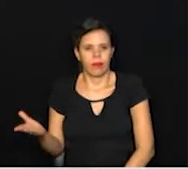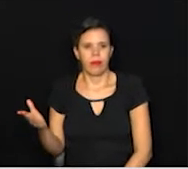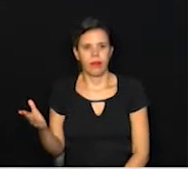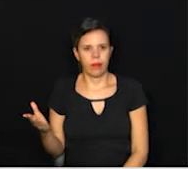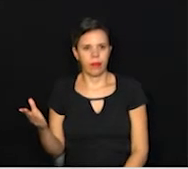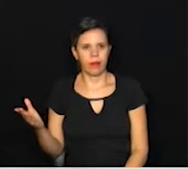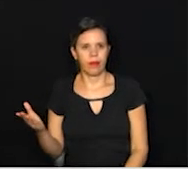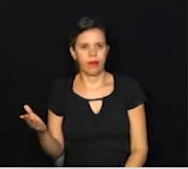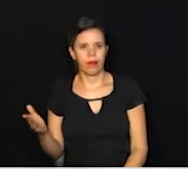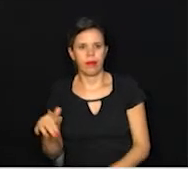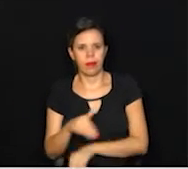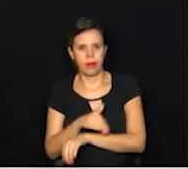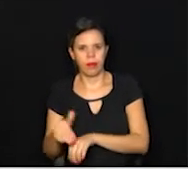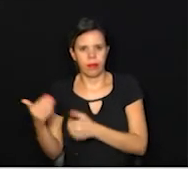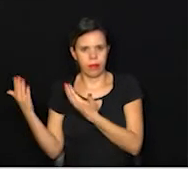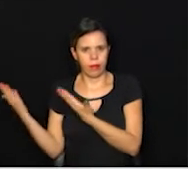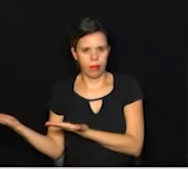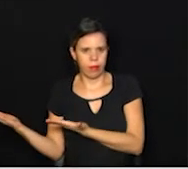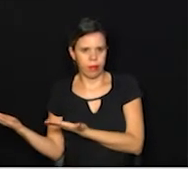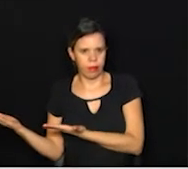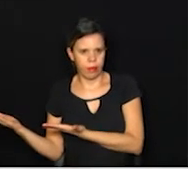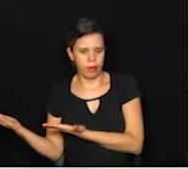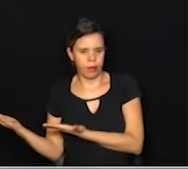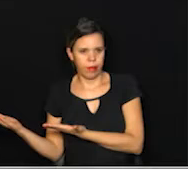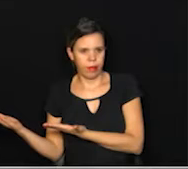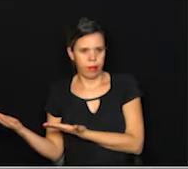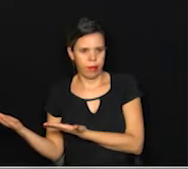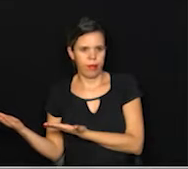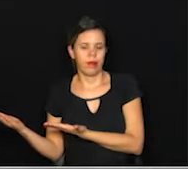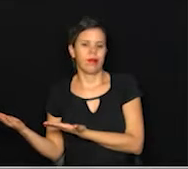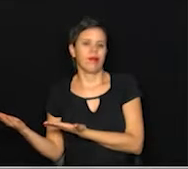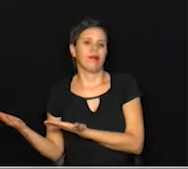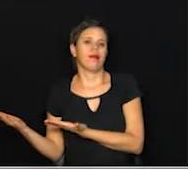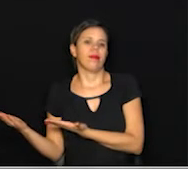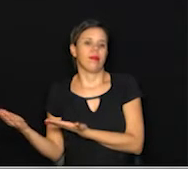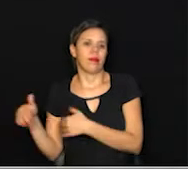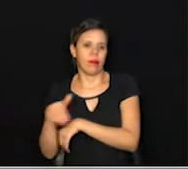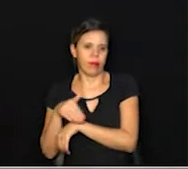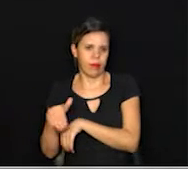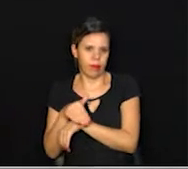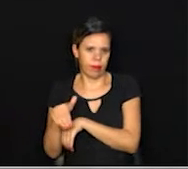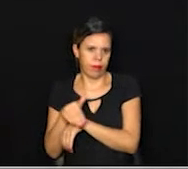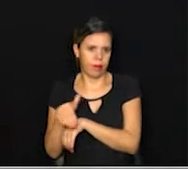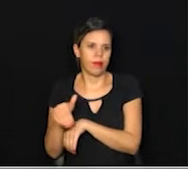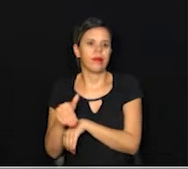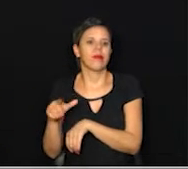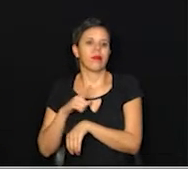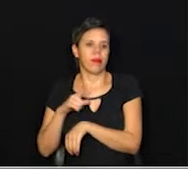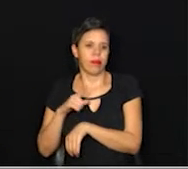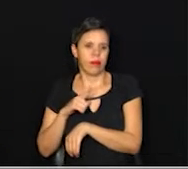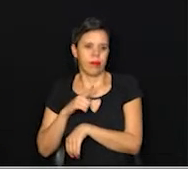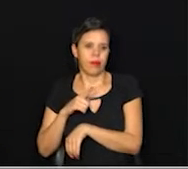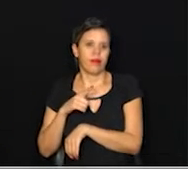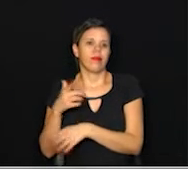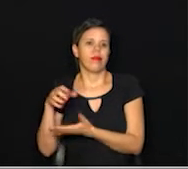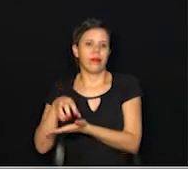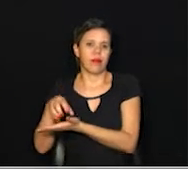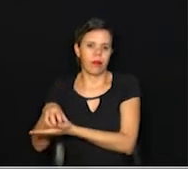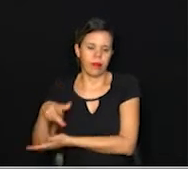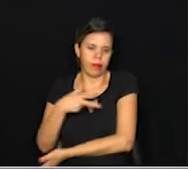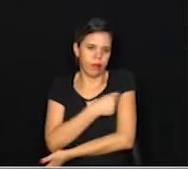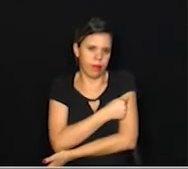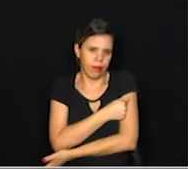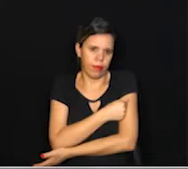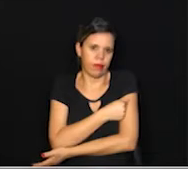Caico Zeferino Vaz, que fica na Vila União, Casa da Criança Paralítica no Parque Itália, Clube Círculo